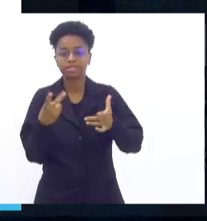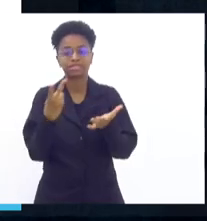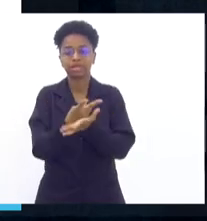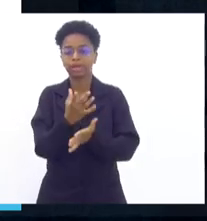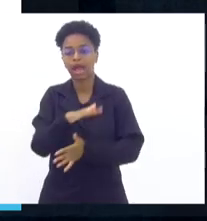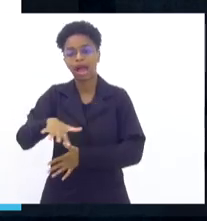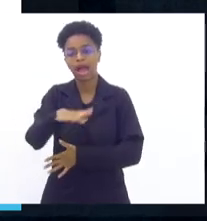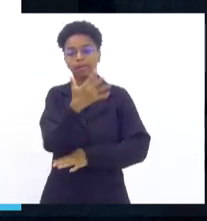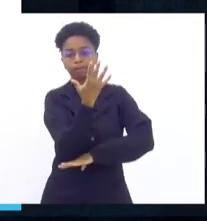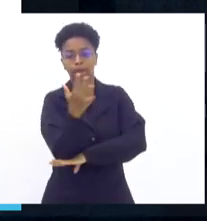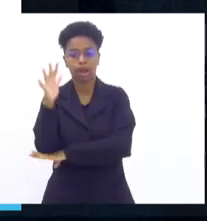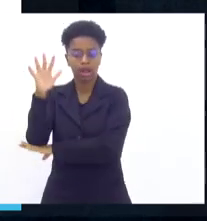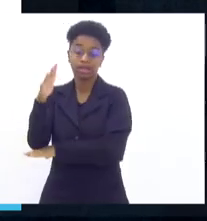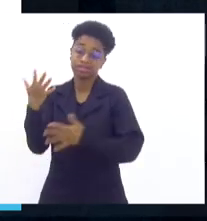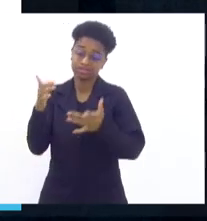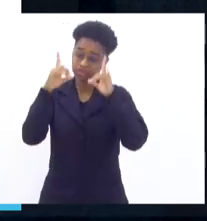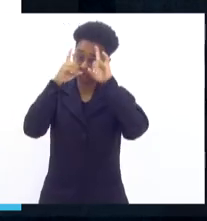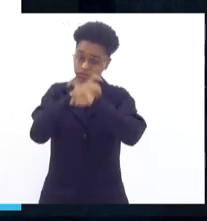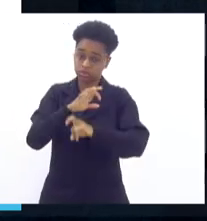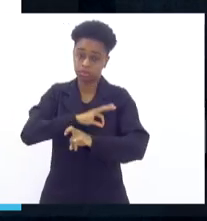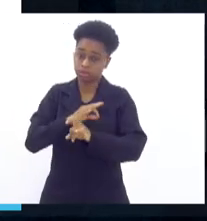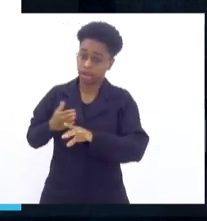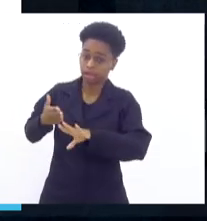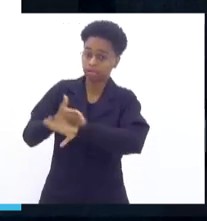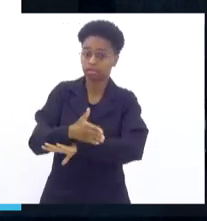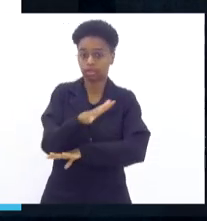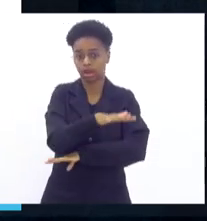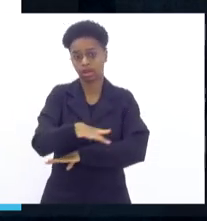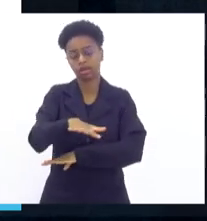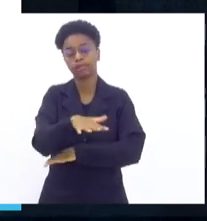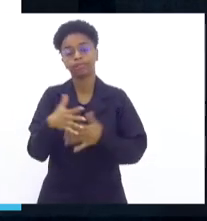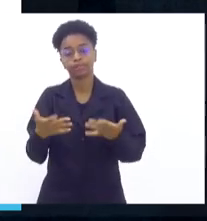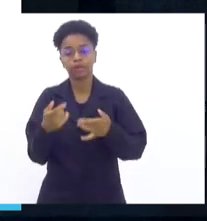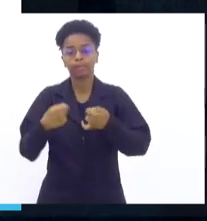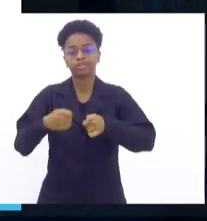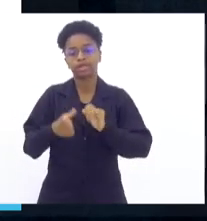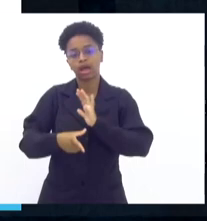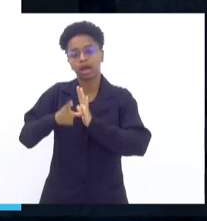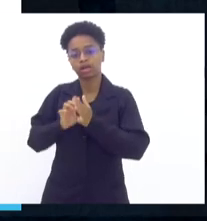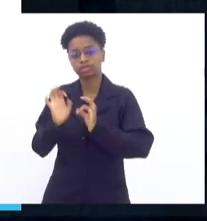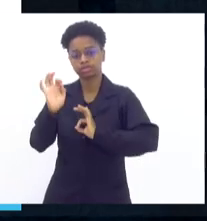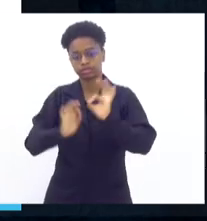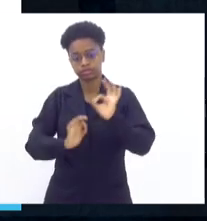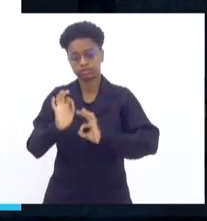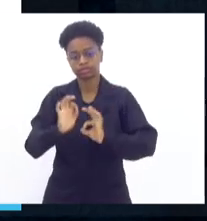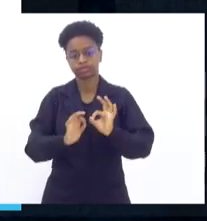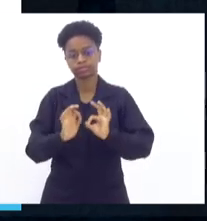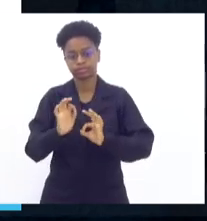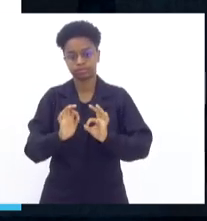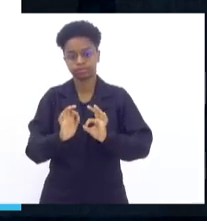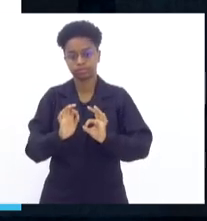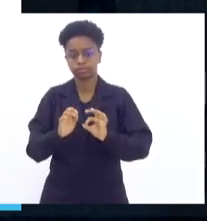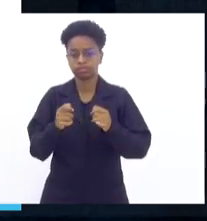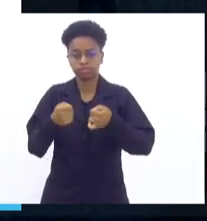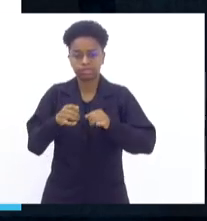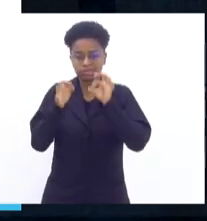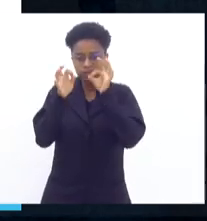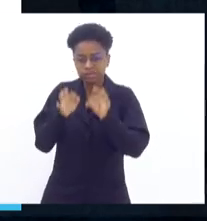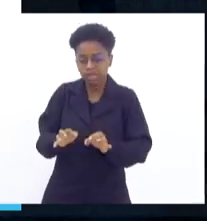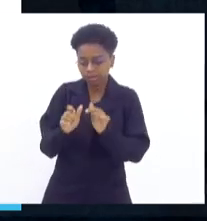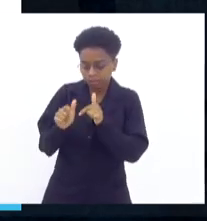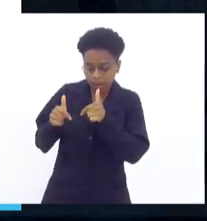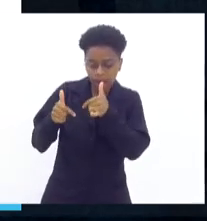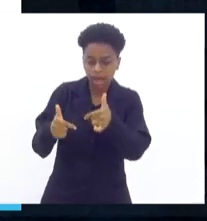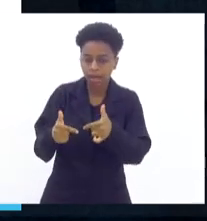fica difícil o acesso ao policial naquela área de mata, então, nós temos que fazer um planejamento com coerência para que não